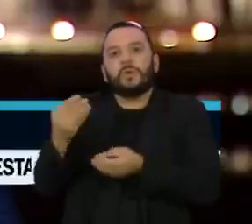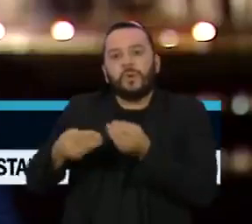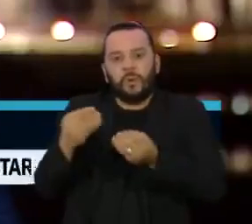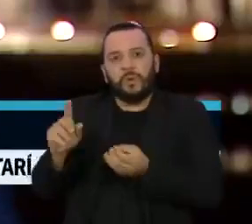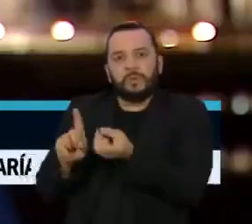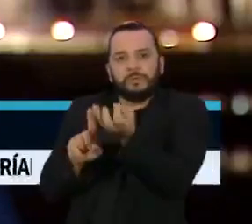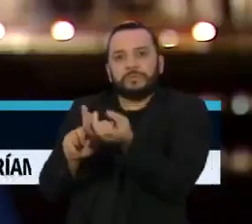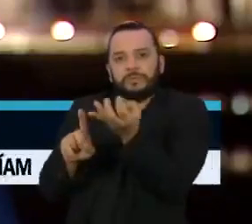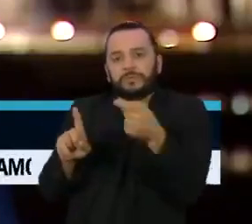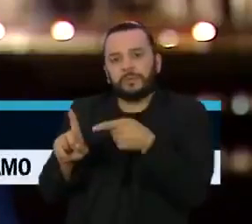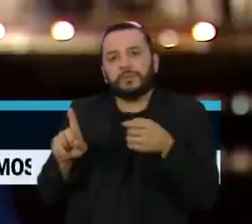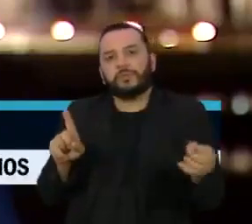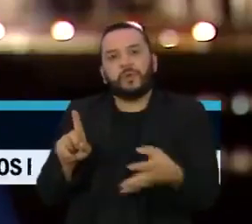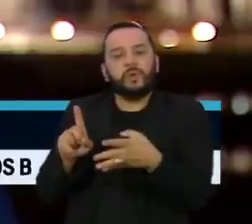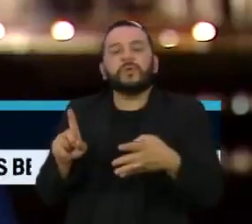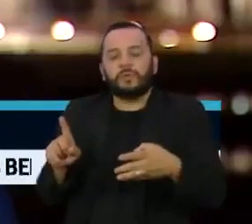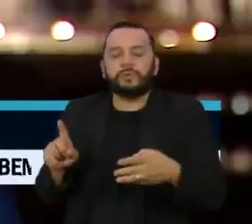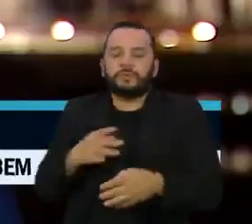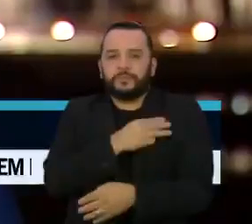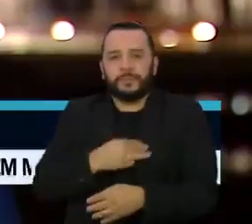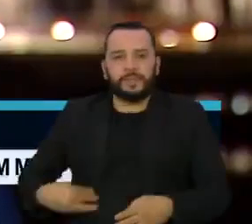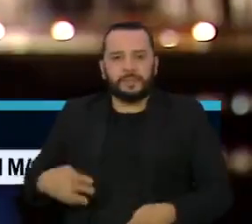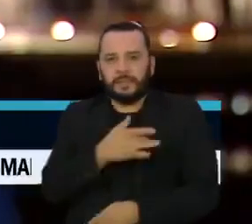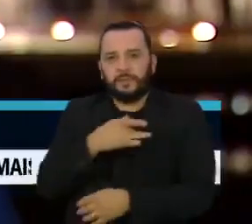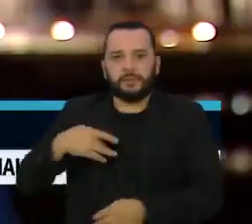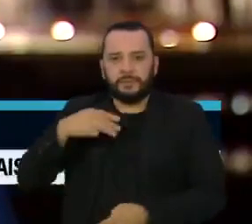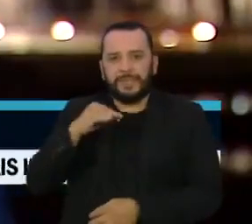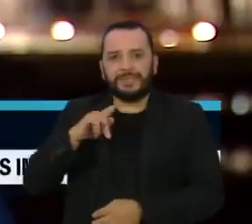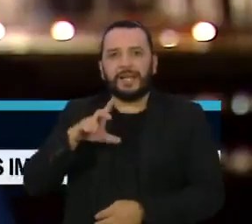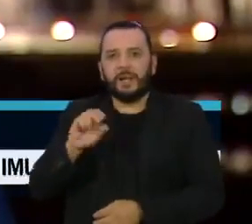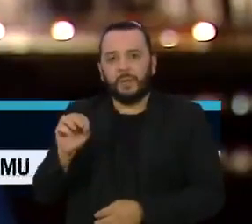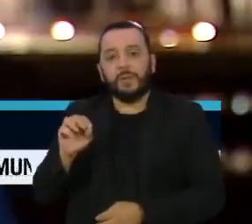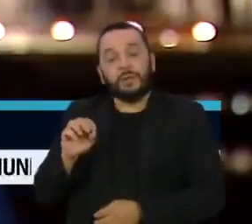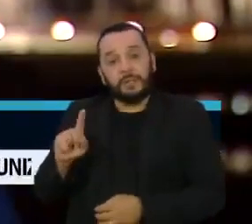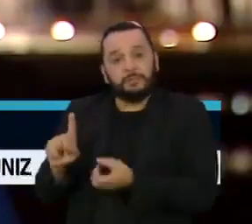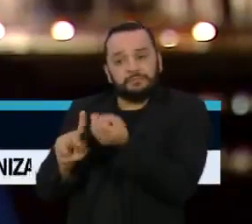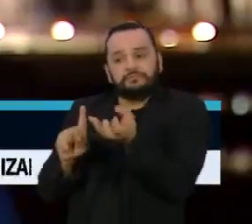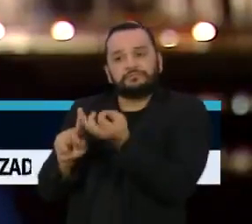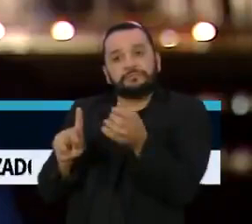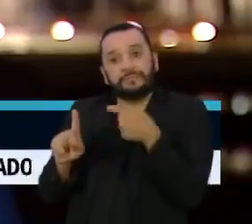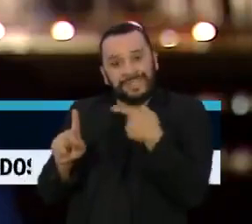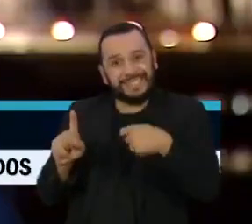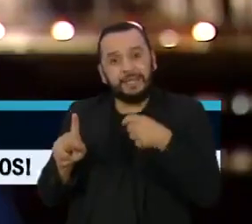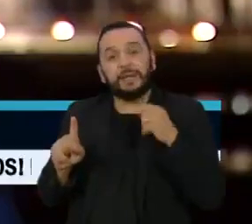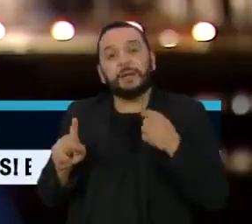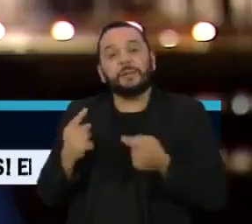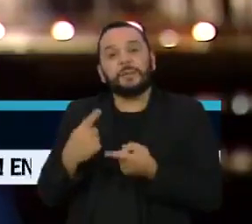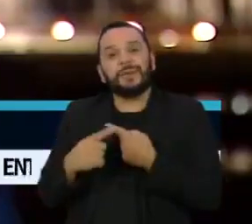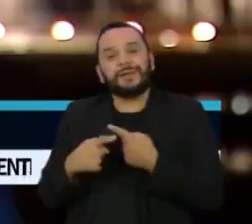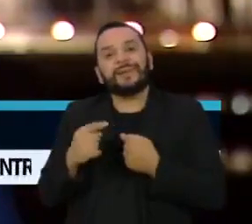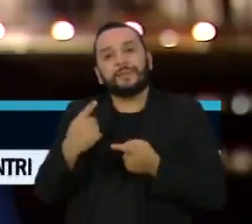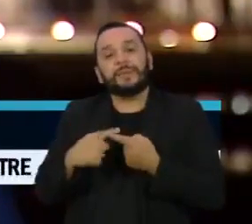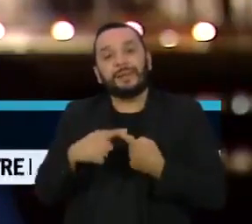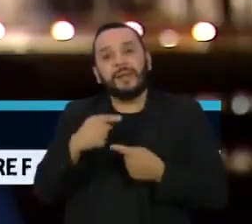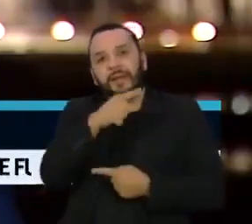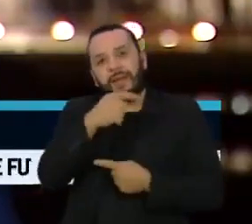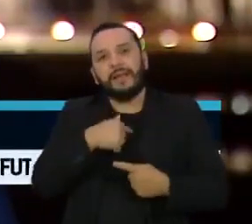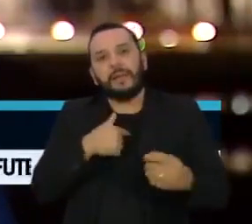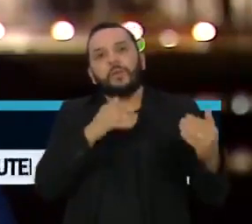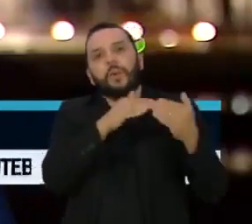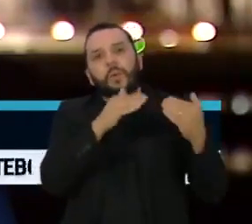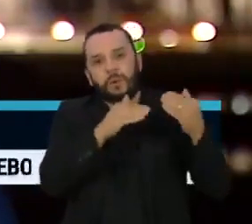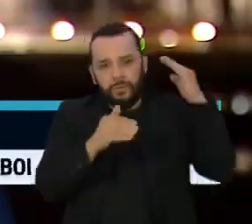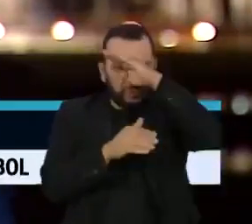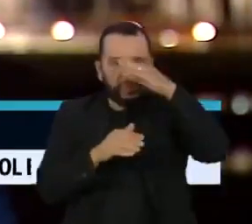novo depoimento do ministro da Saúde, Marcelo Queiroga. A avaliação é de que o chefe da pasta permanece conivente com ações do presidente